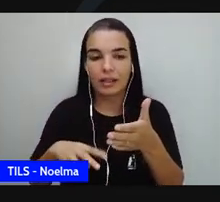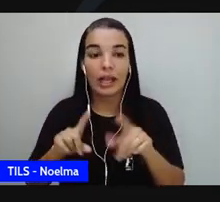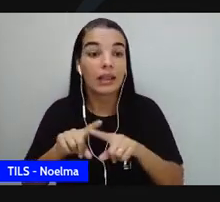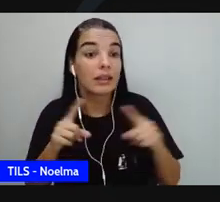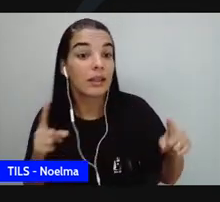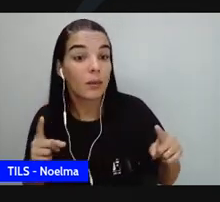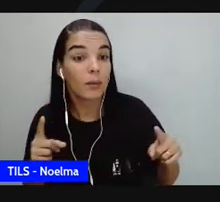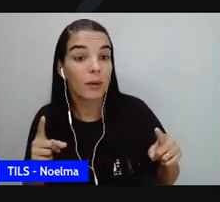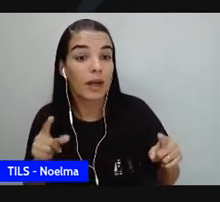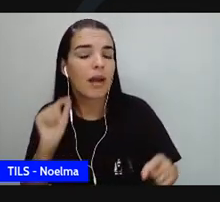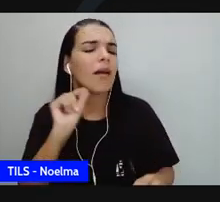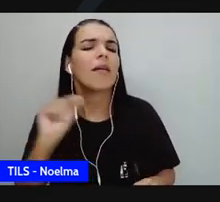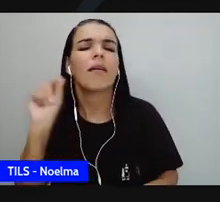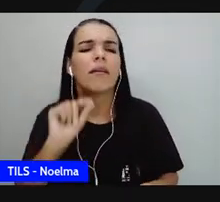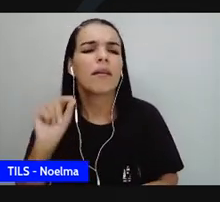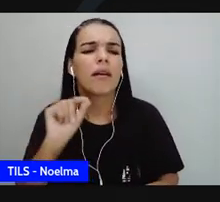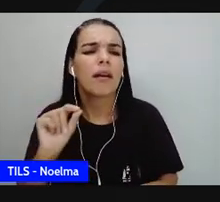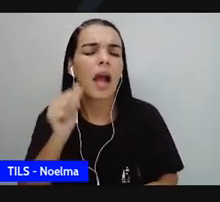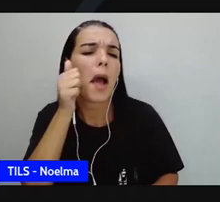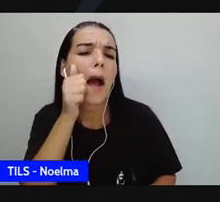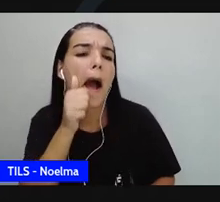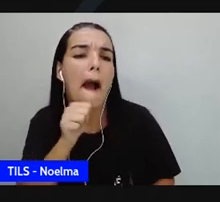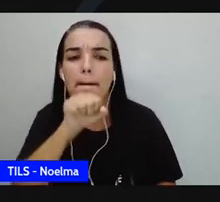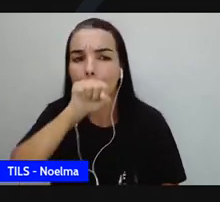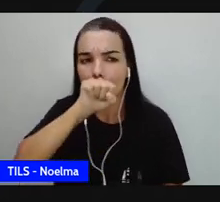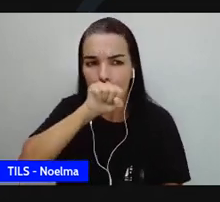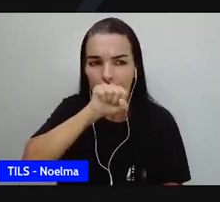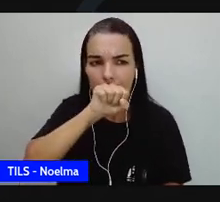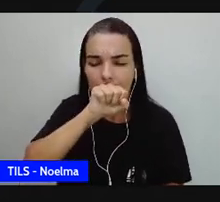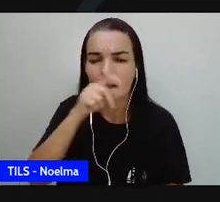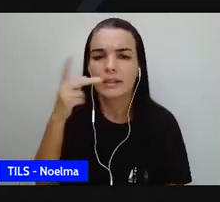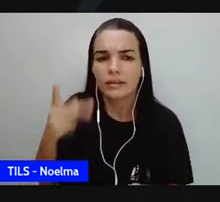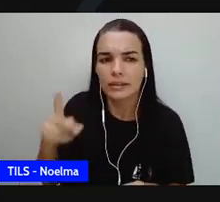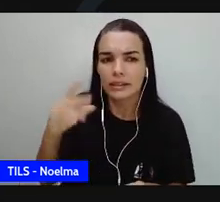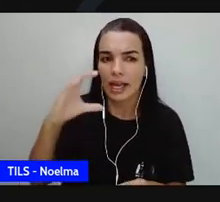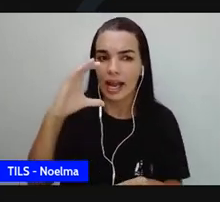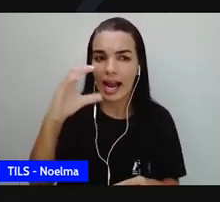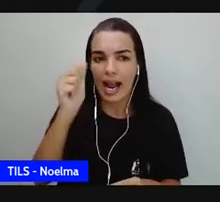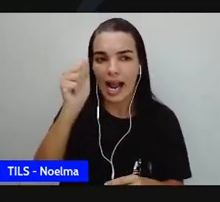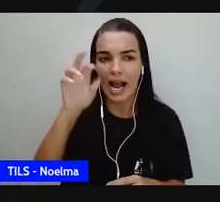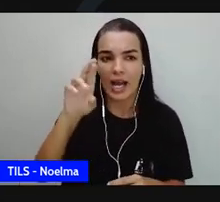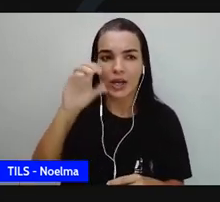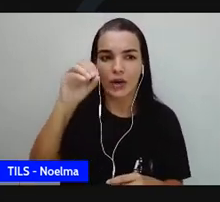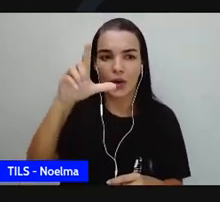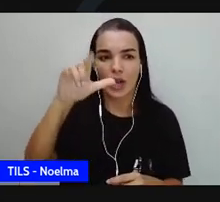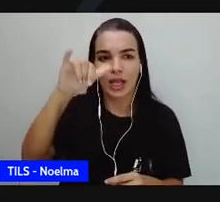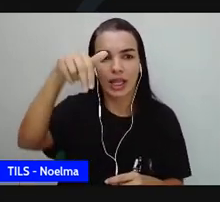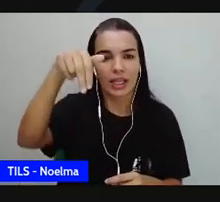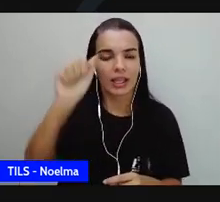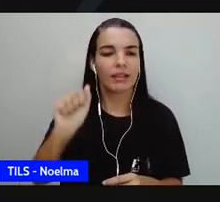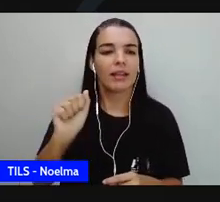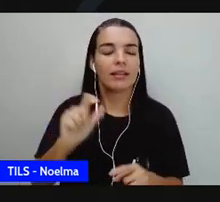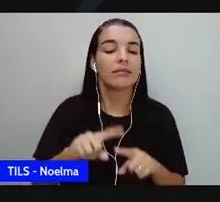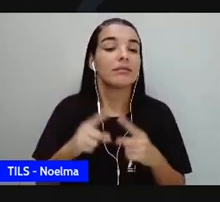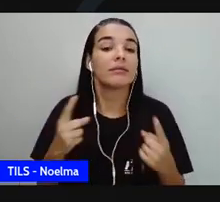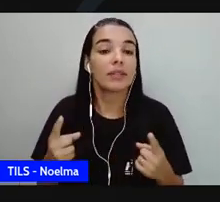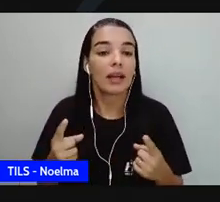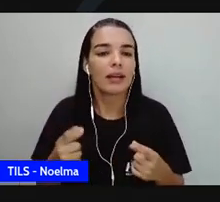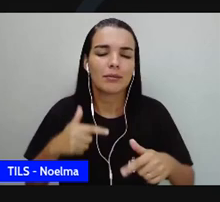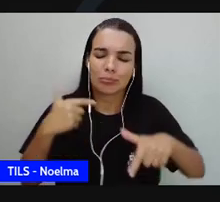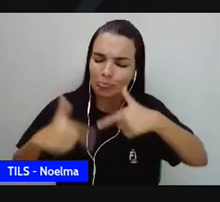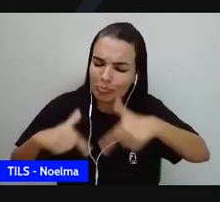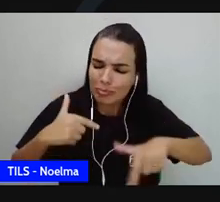Então, quem era a mãe de Carolina Maria de Jesus? Essa mulher, diarista, estadora de